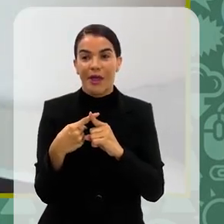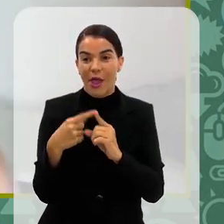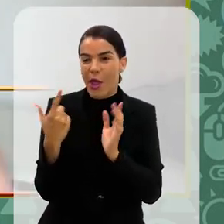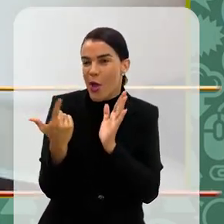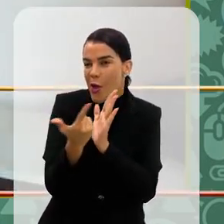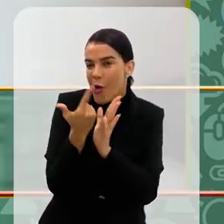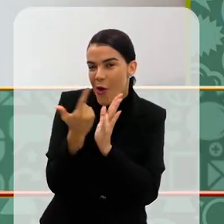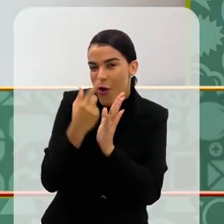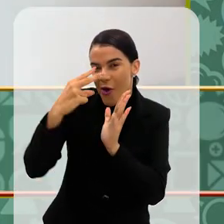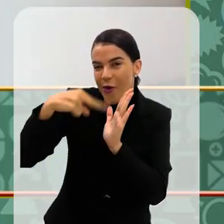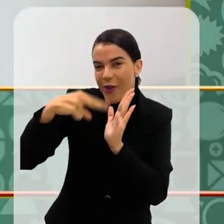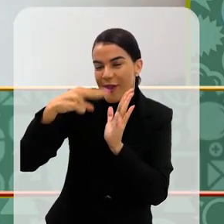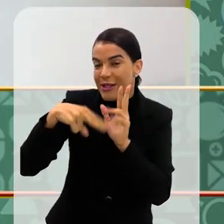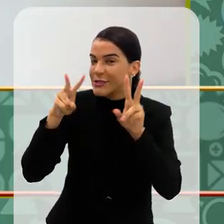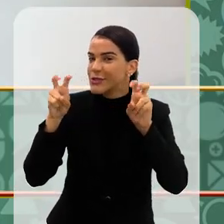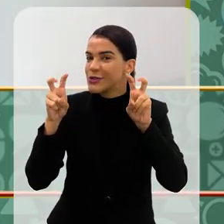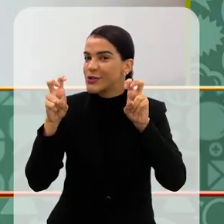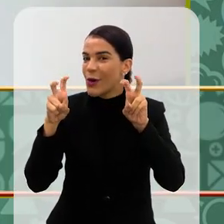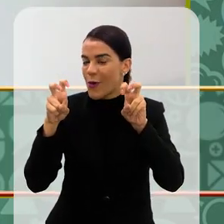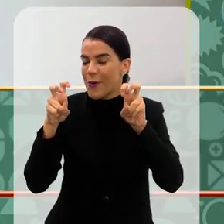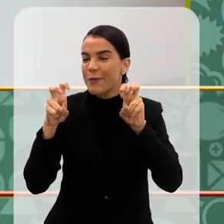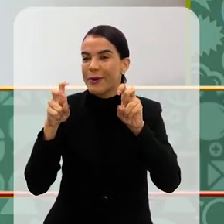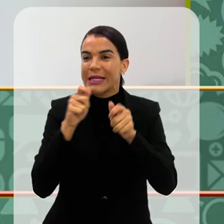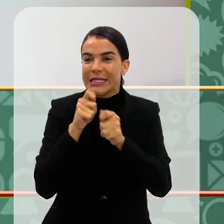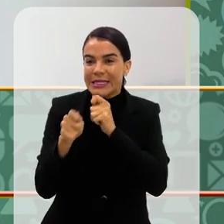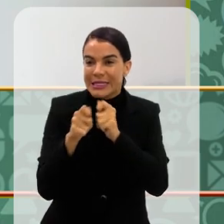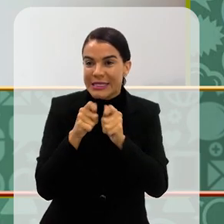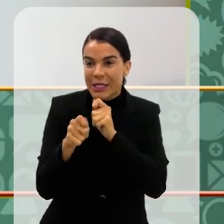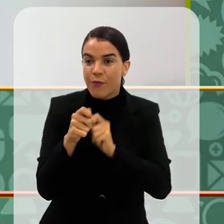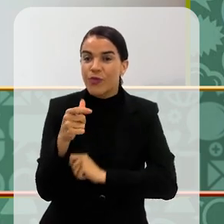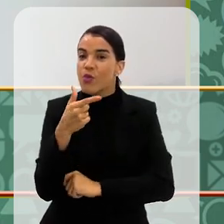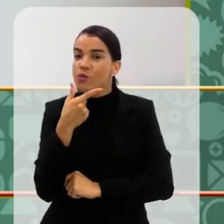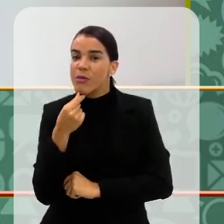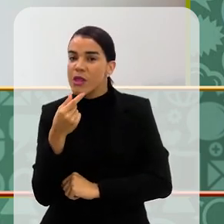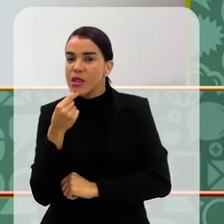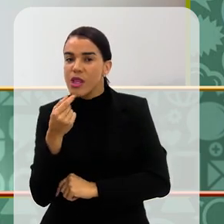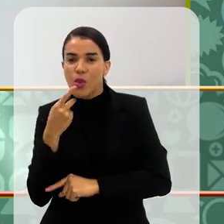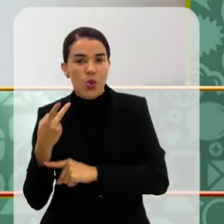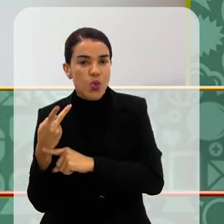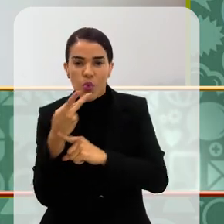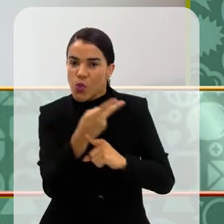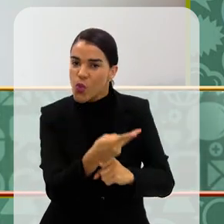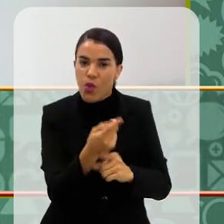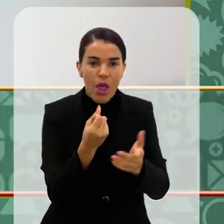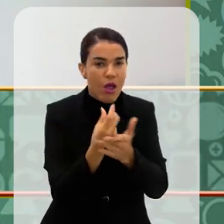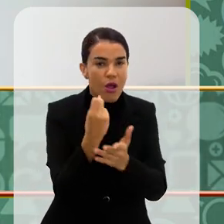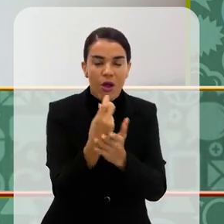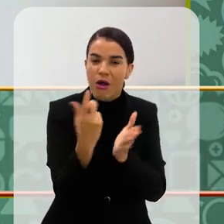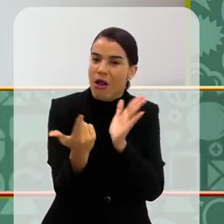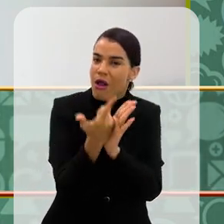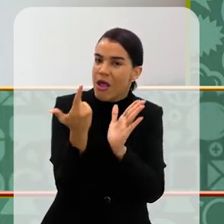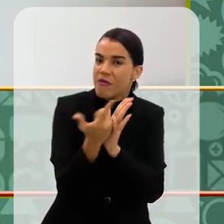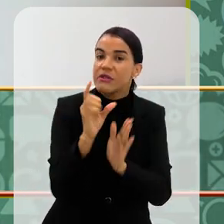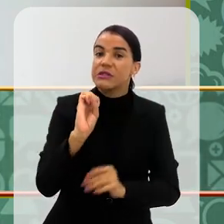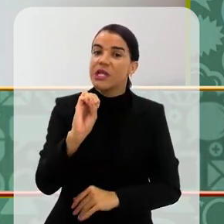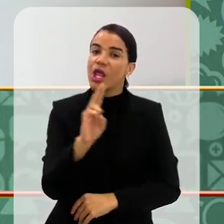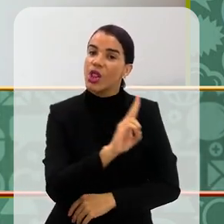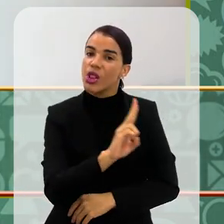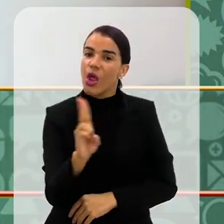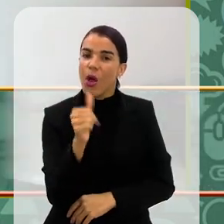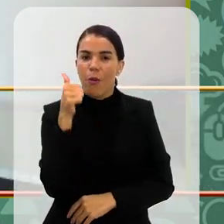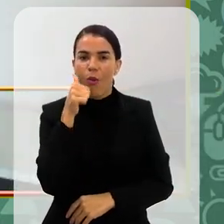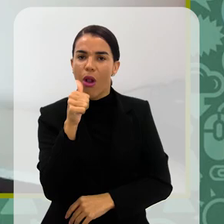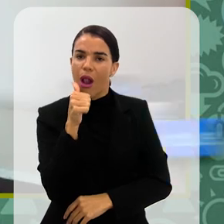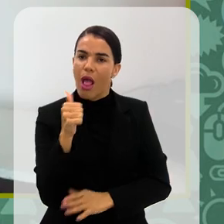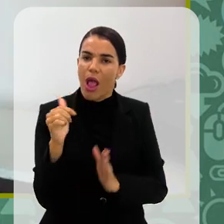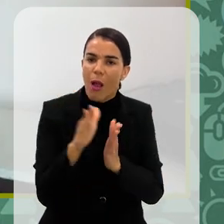engano, o que eu li na época a respeito disso, falavam que meninos não iam comprar um livro se tivesse um nome feminino